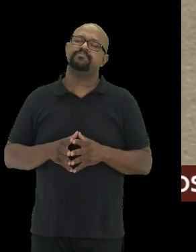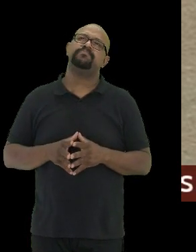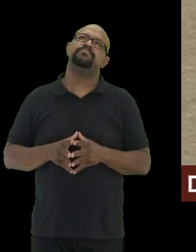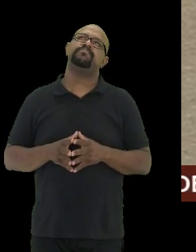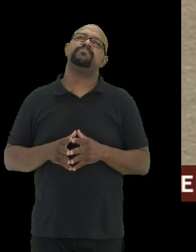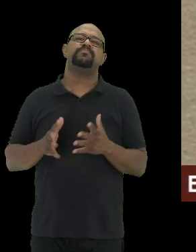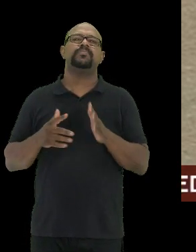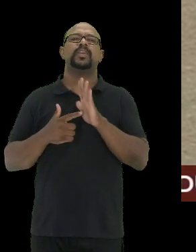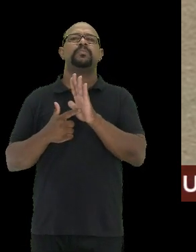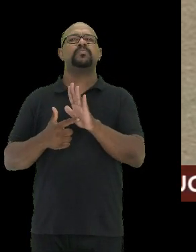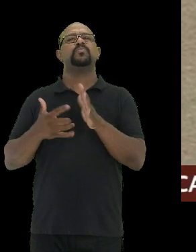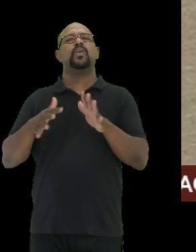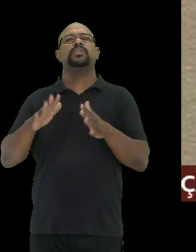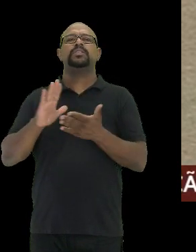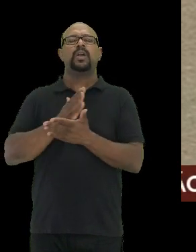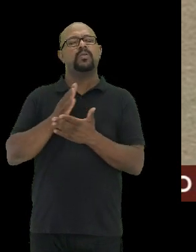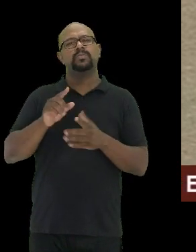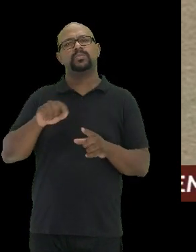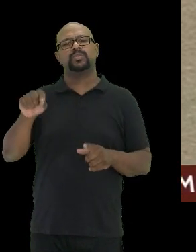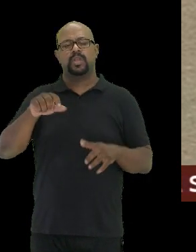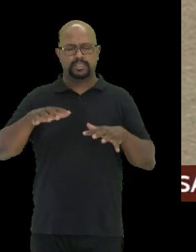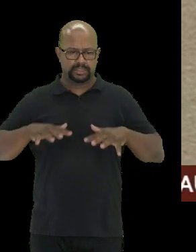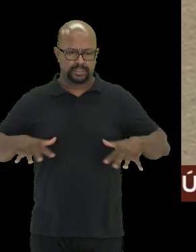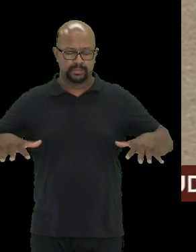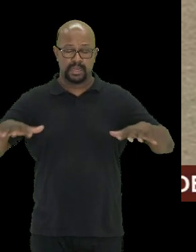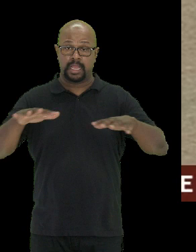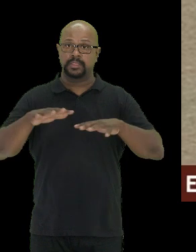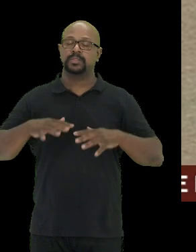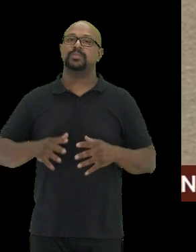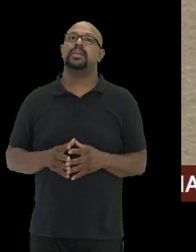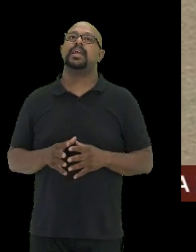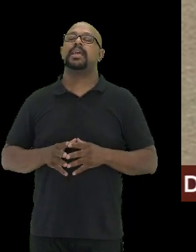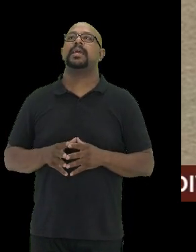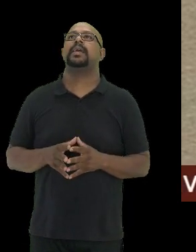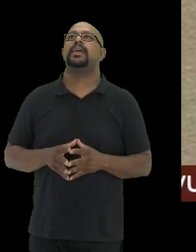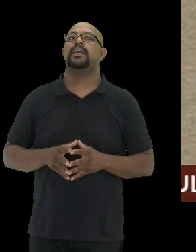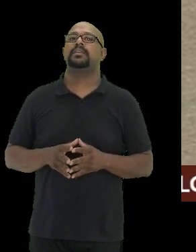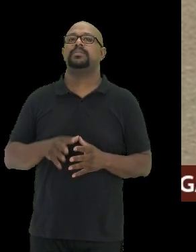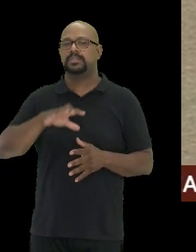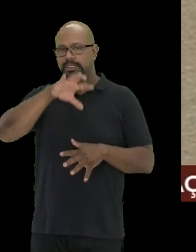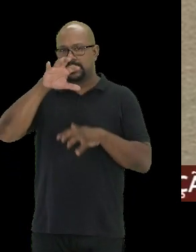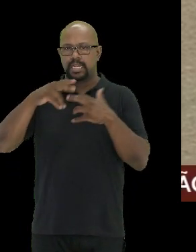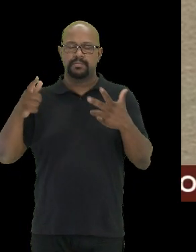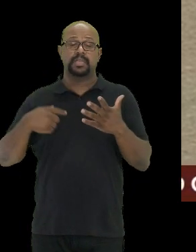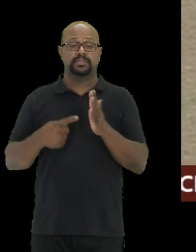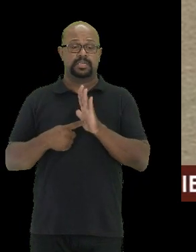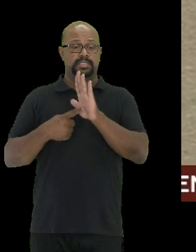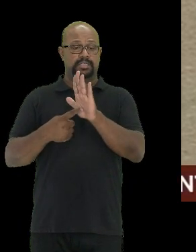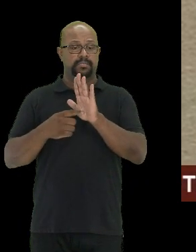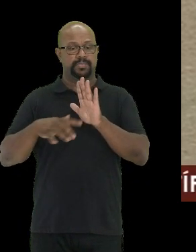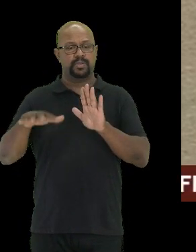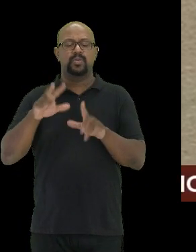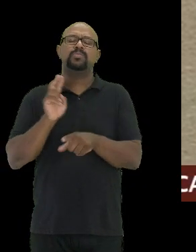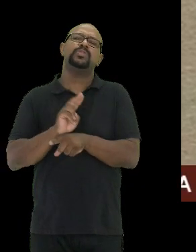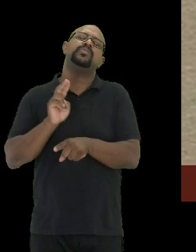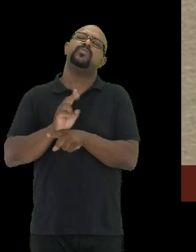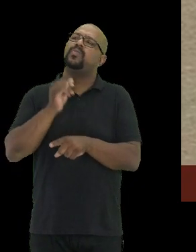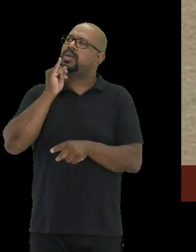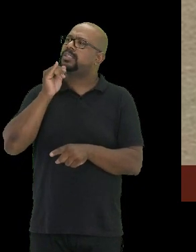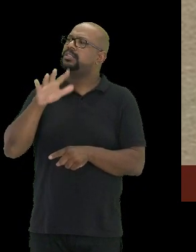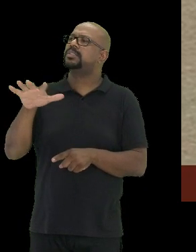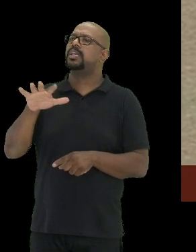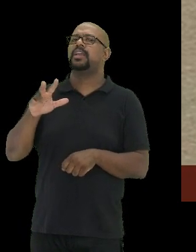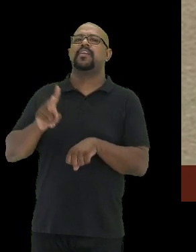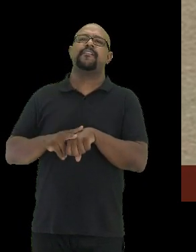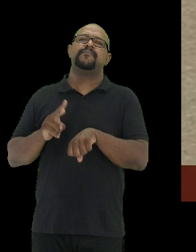uma amostra, né, de alguns sites do nosso espaço. Os animais, eles são exibidos como se fossem em